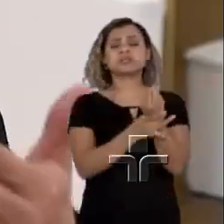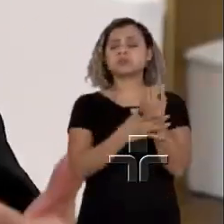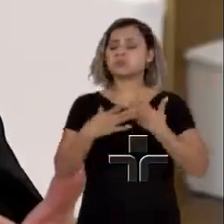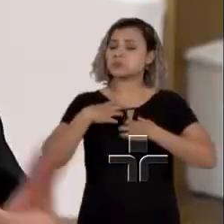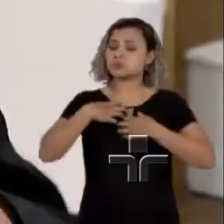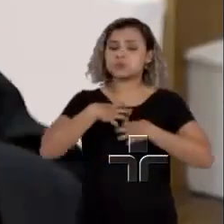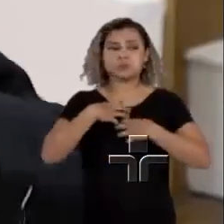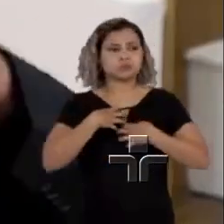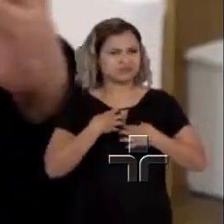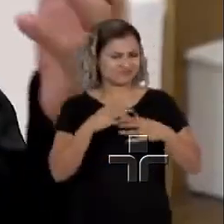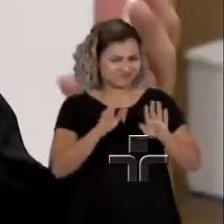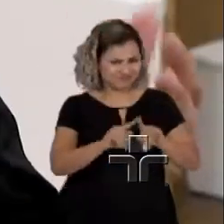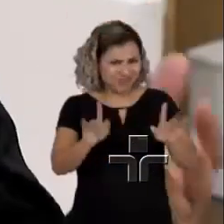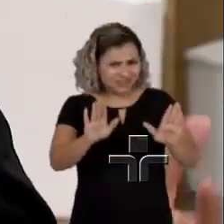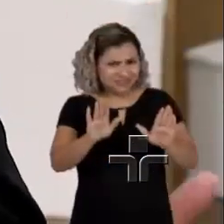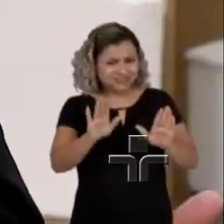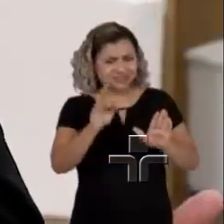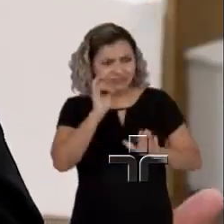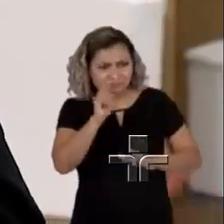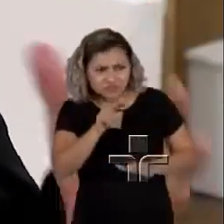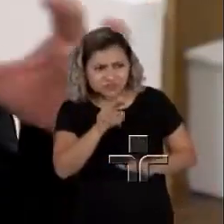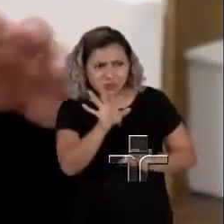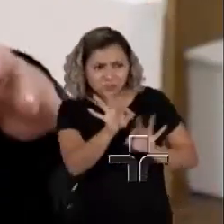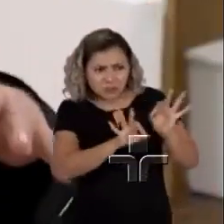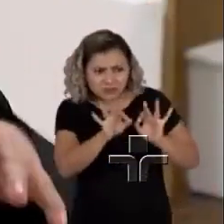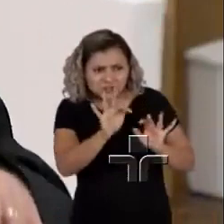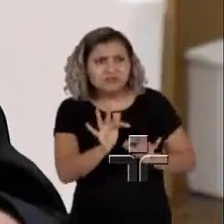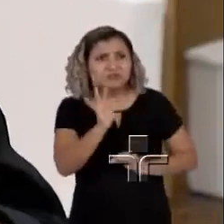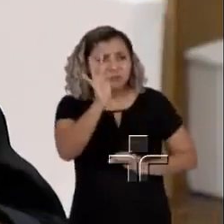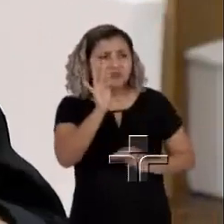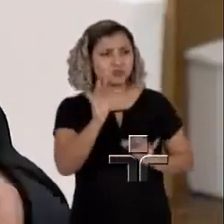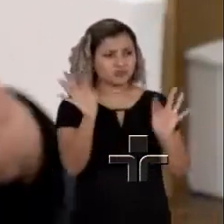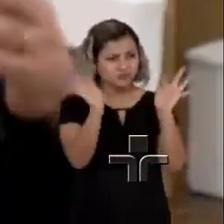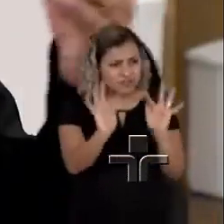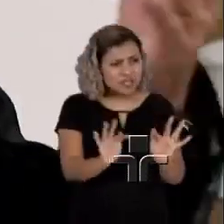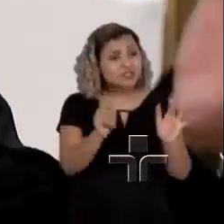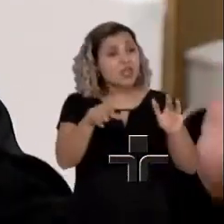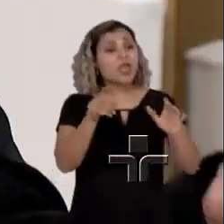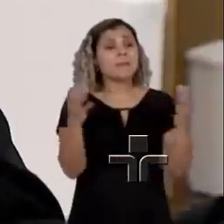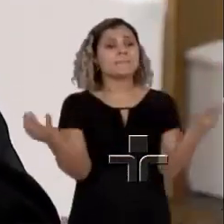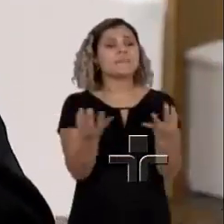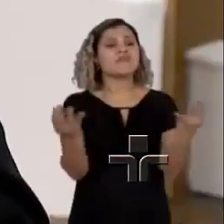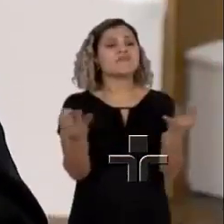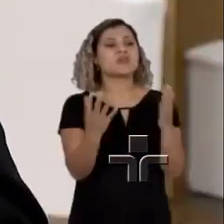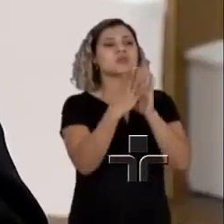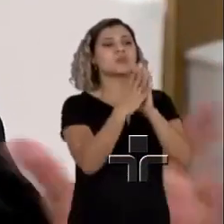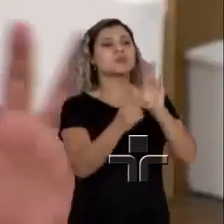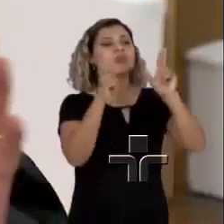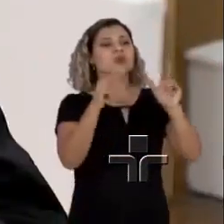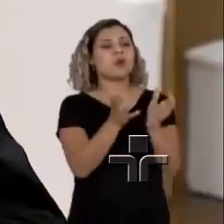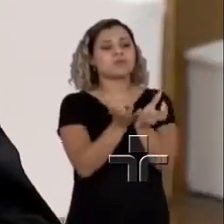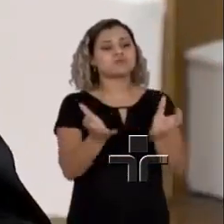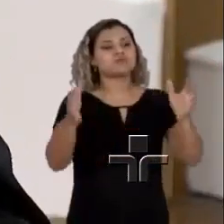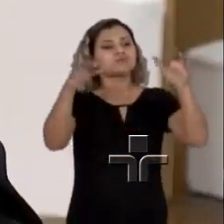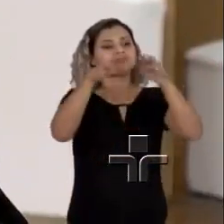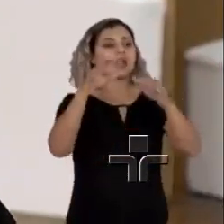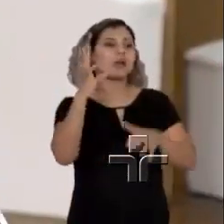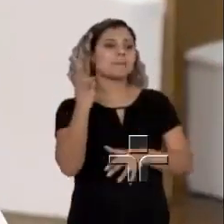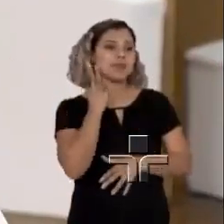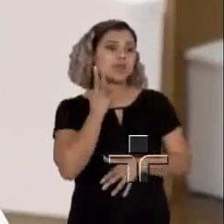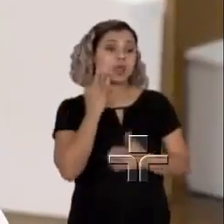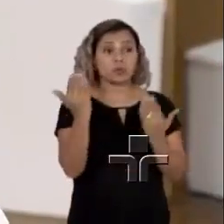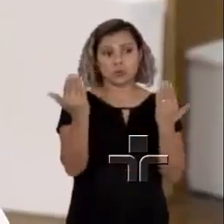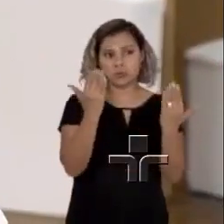Então, eu tenho a impressão que um dos projetos de felicidade é a construção de um paraíso no modelo de abelhas. Eu não estou entrando na questão